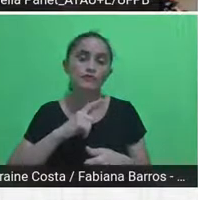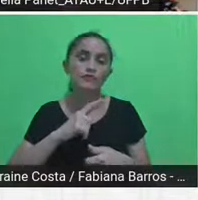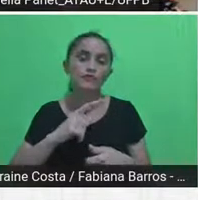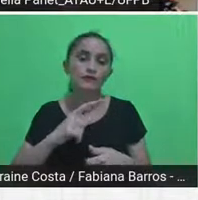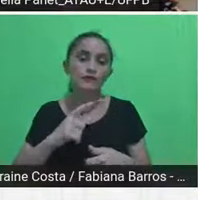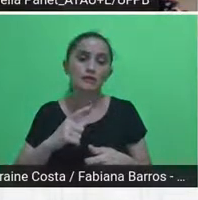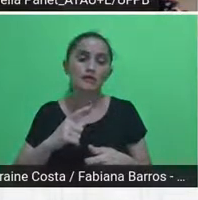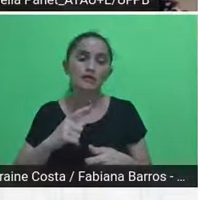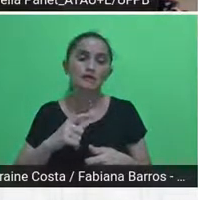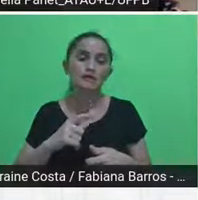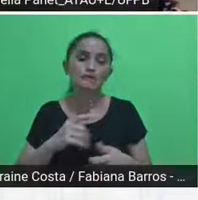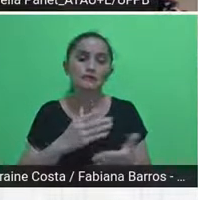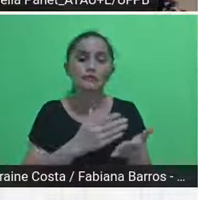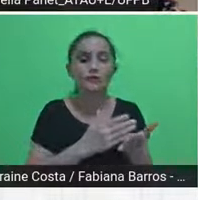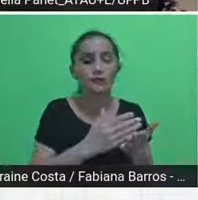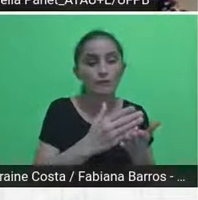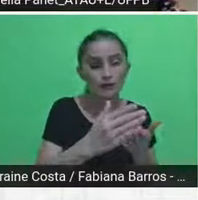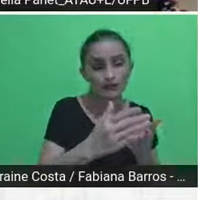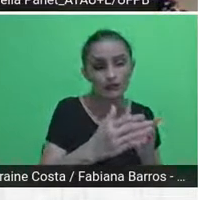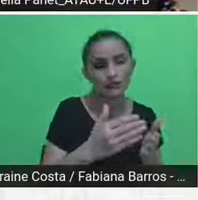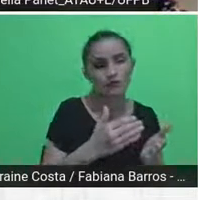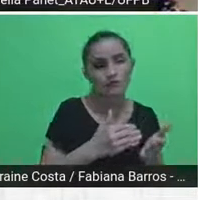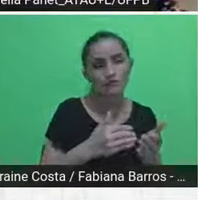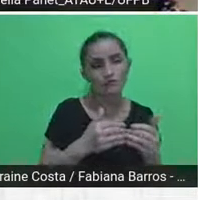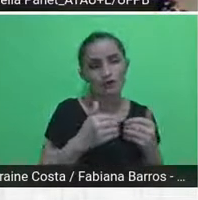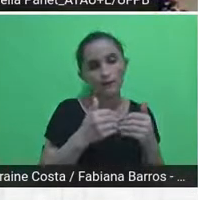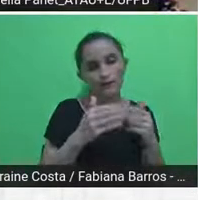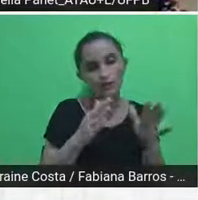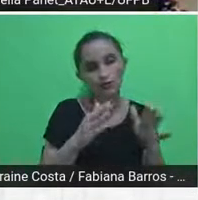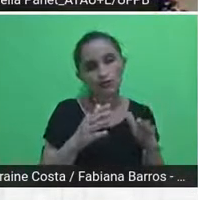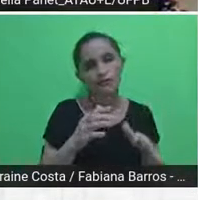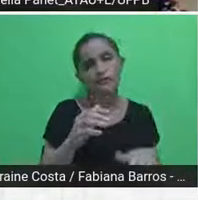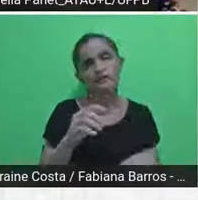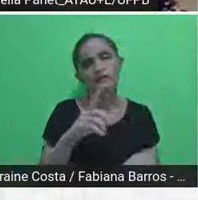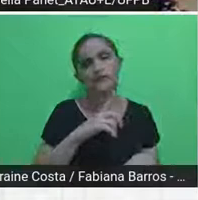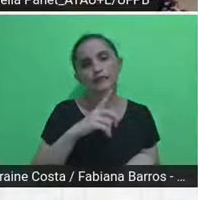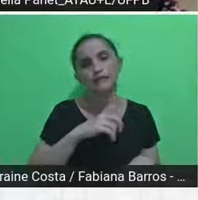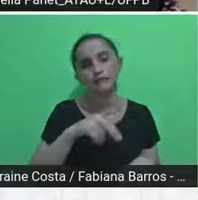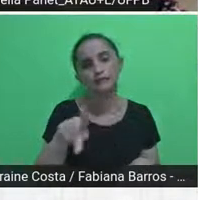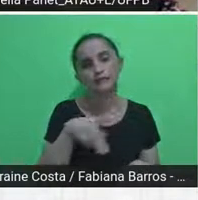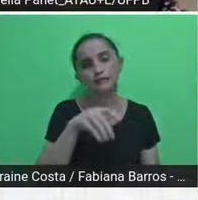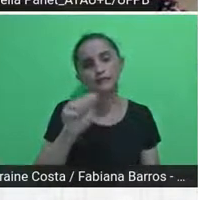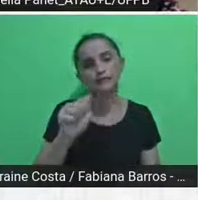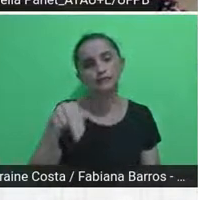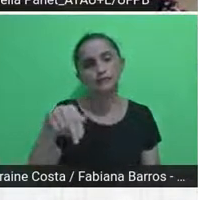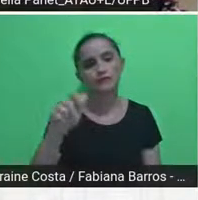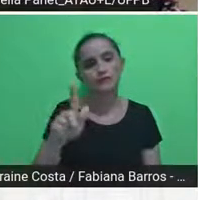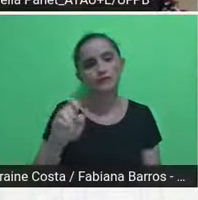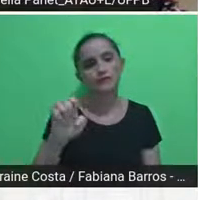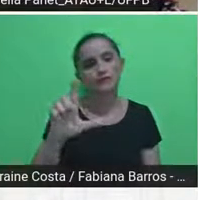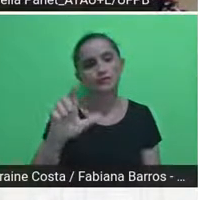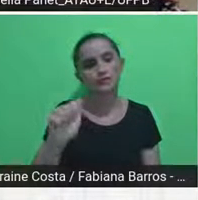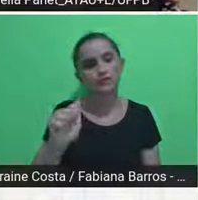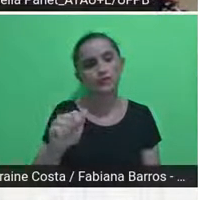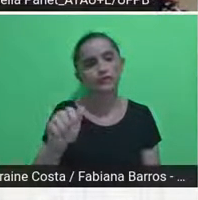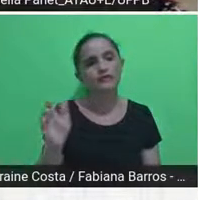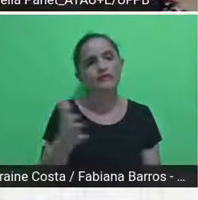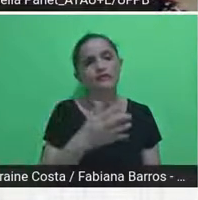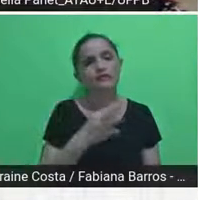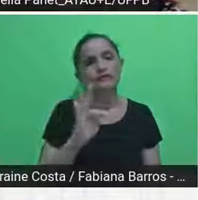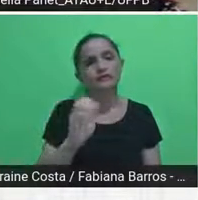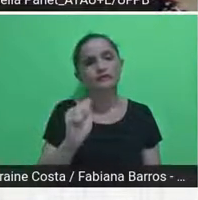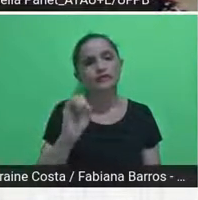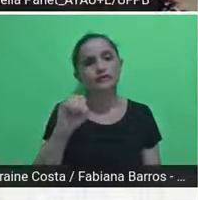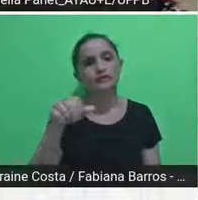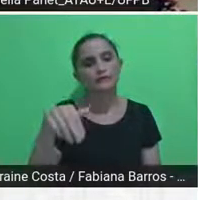Ângela Gordilho, com a participação da Tainá, com a participação do pessoal do Conde, aí